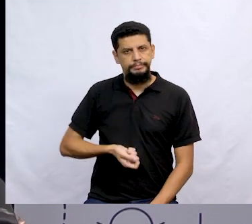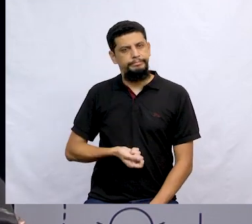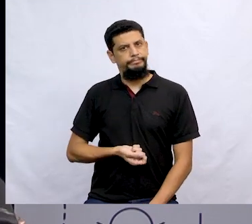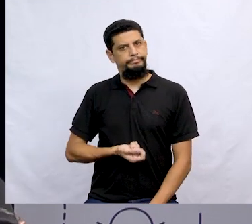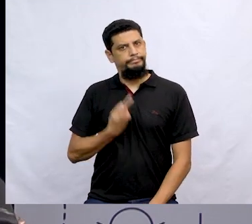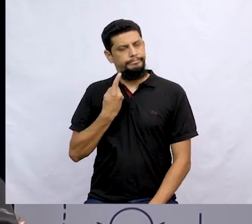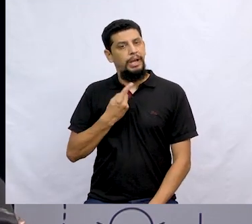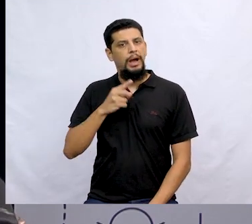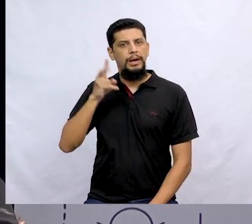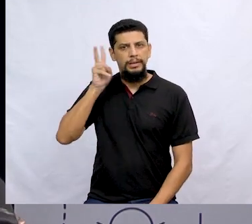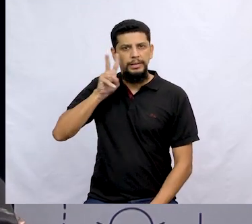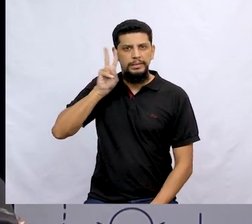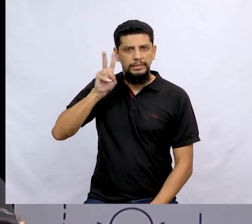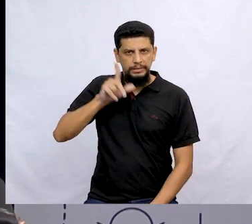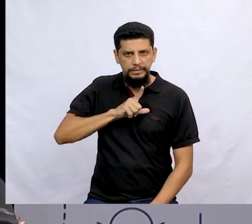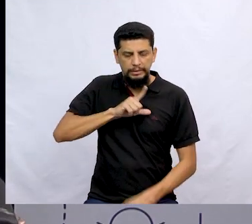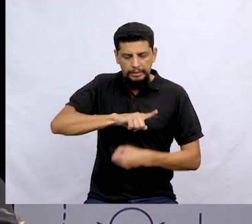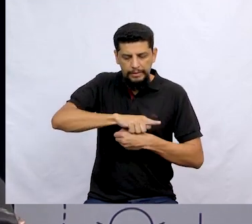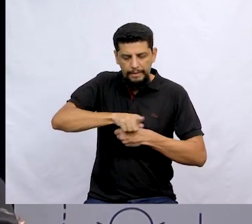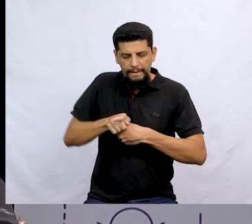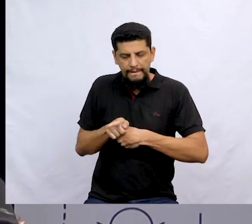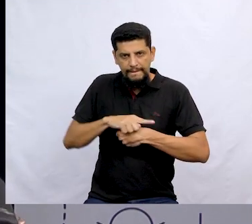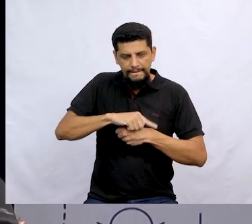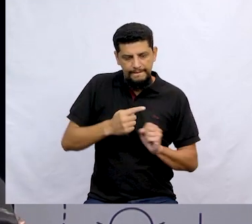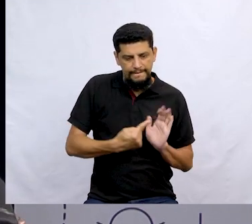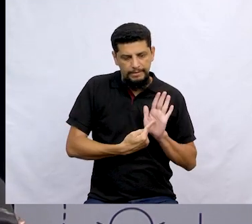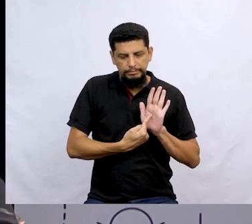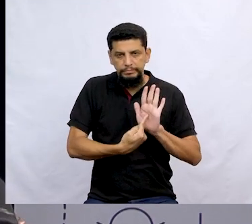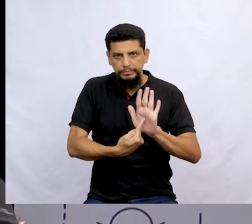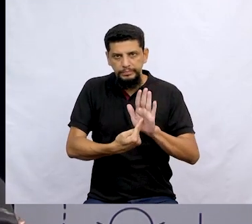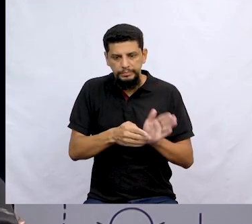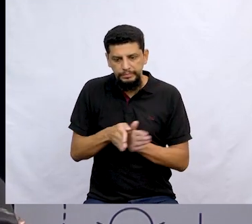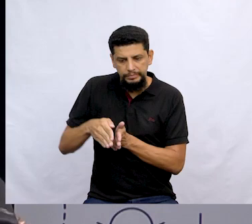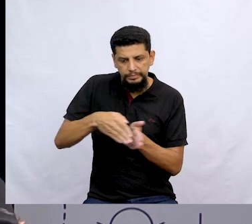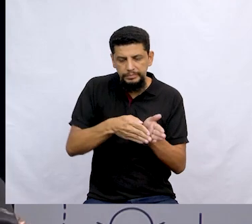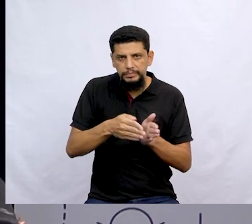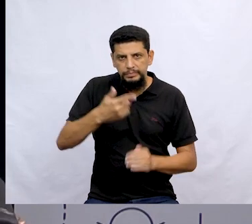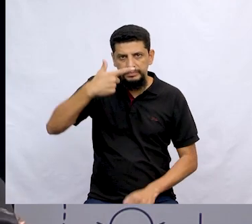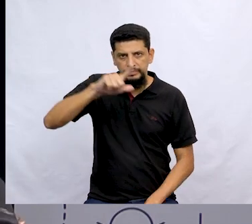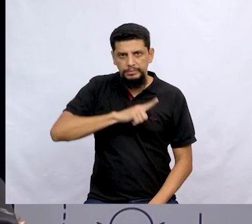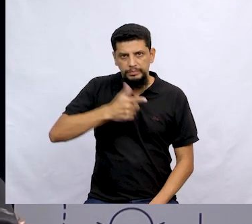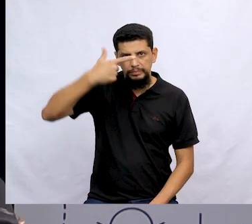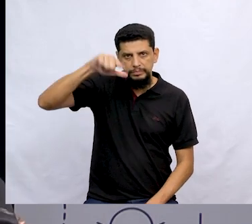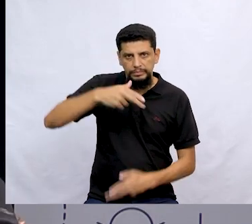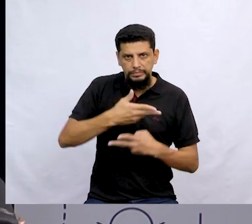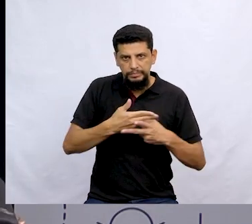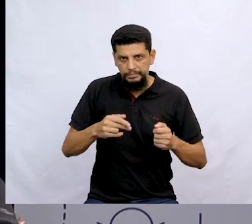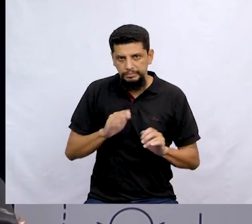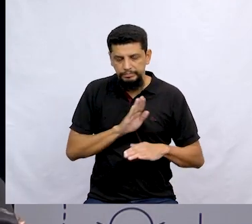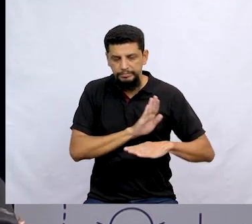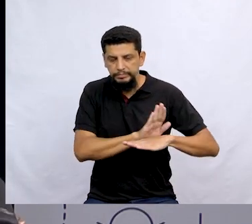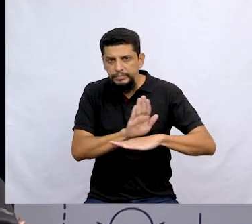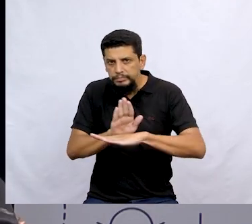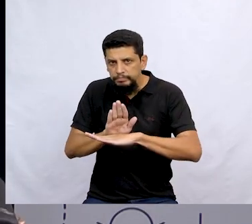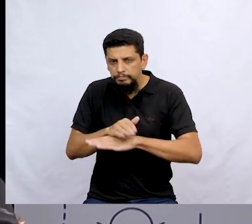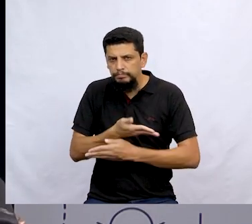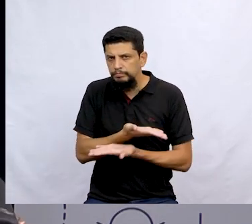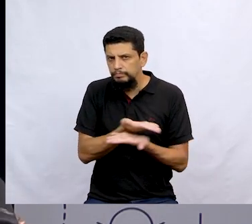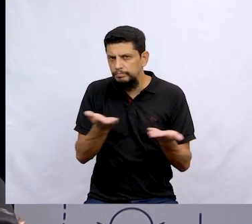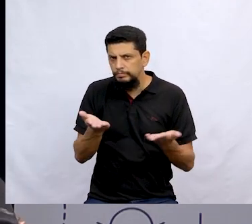eu lembrei de mais uma coisa. Além da bússola que vai indicar o nosso caminho, tem mais uma coisa que vai nos ajudar. Vocês já